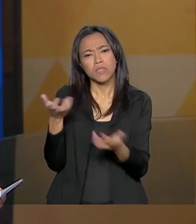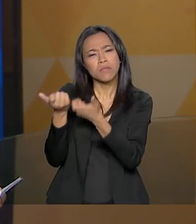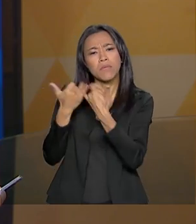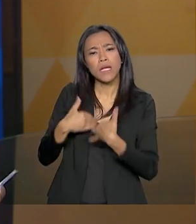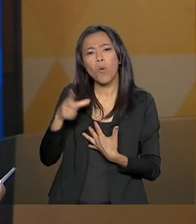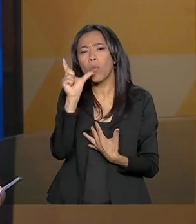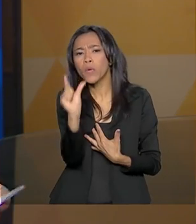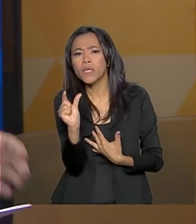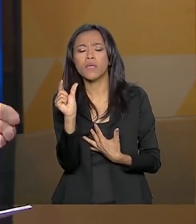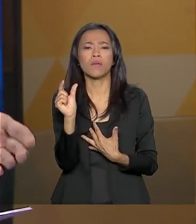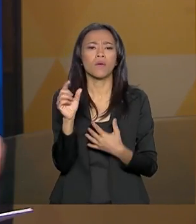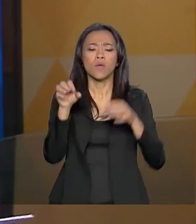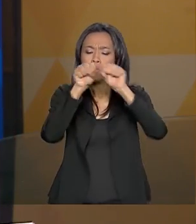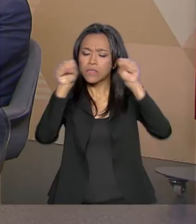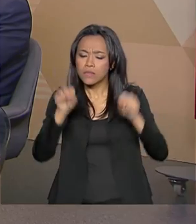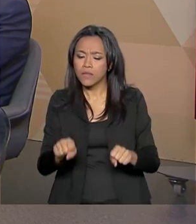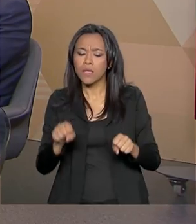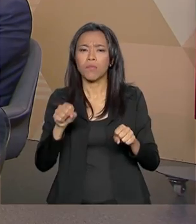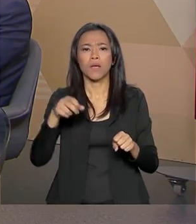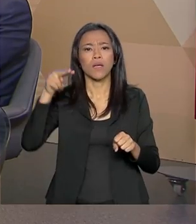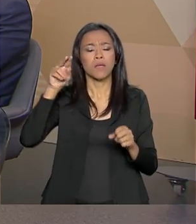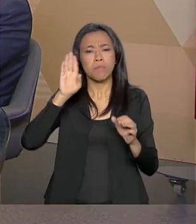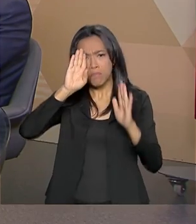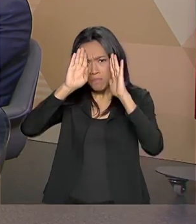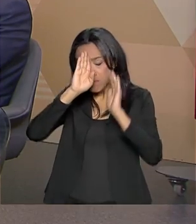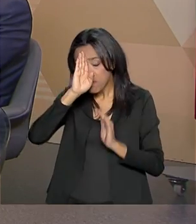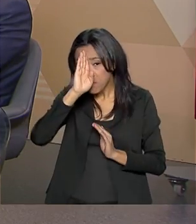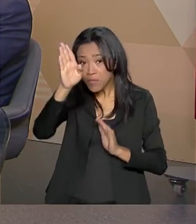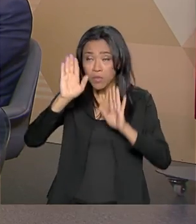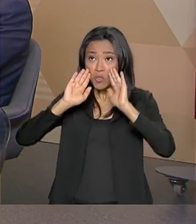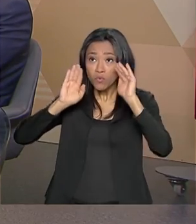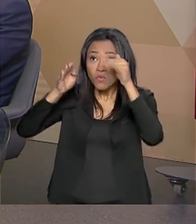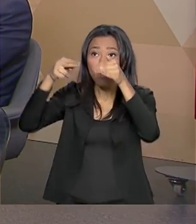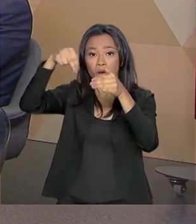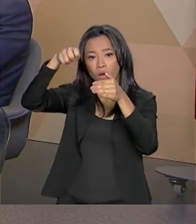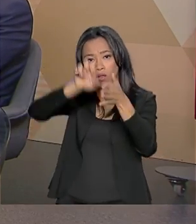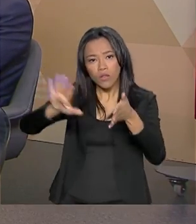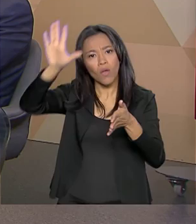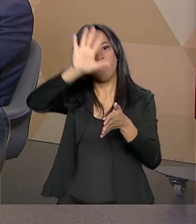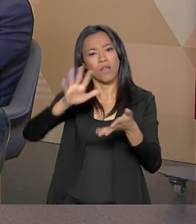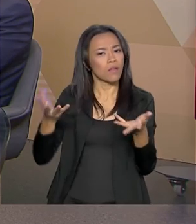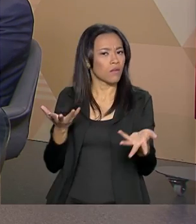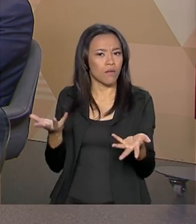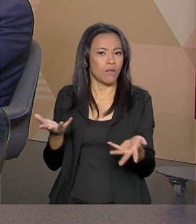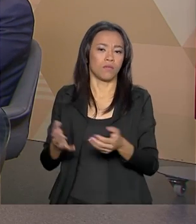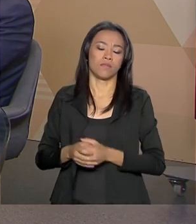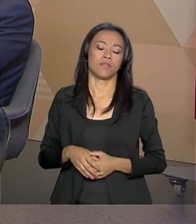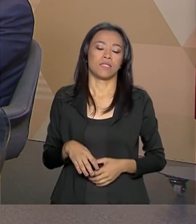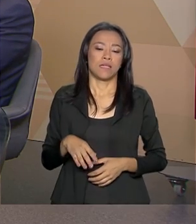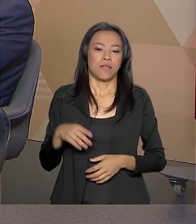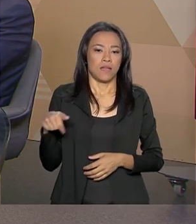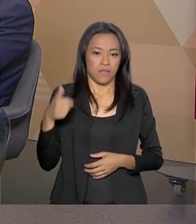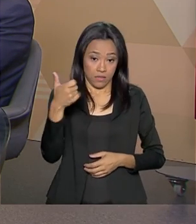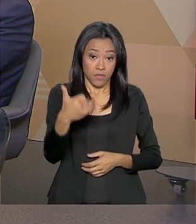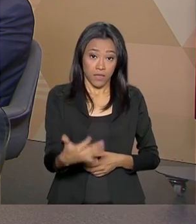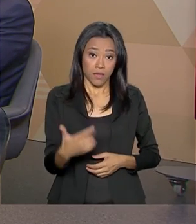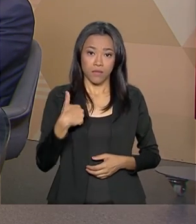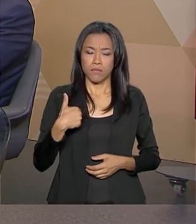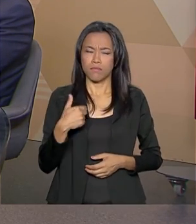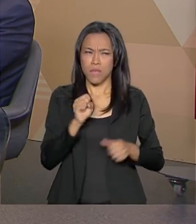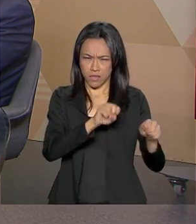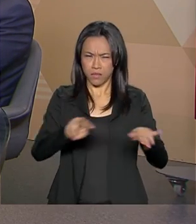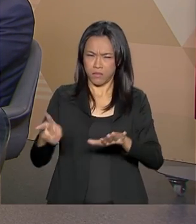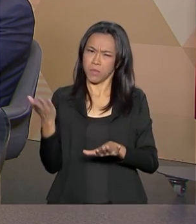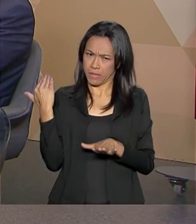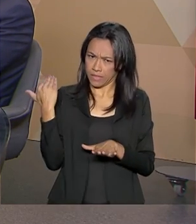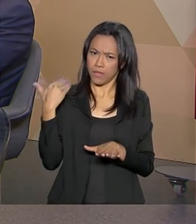como que eles funcionam e por que no Nordeste eles são tão viáveis? Nós acabamos de organizar, na semana passada,